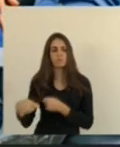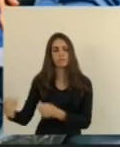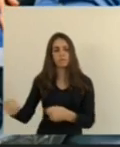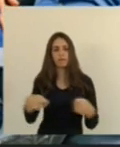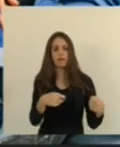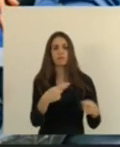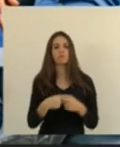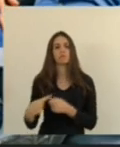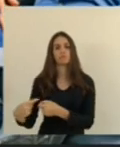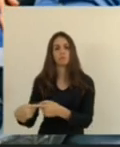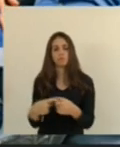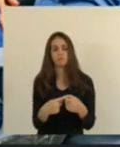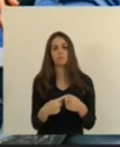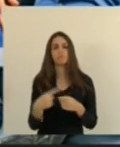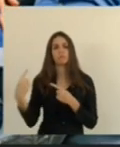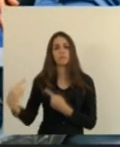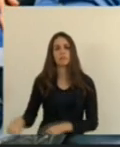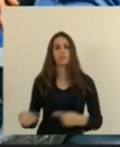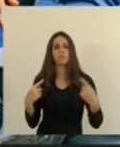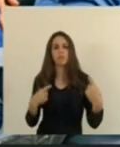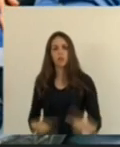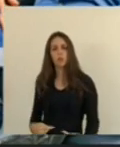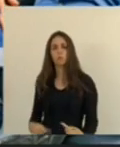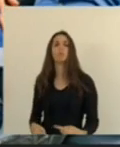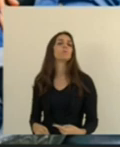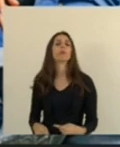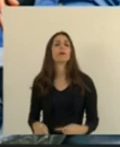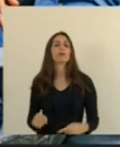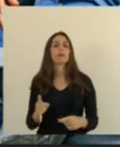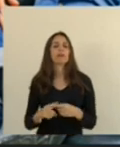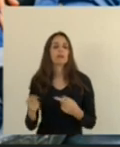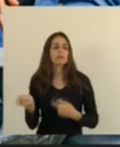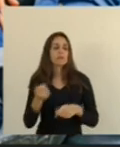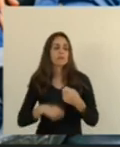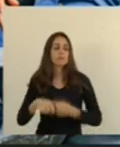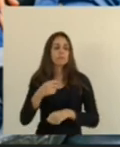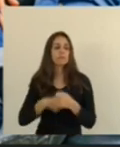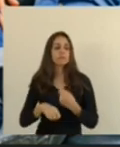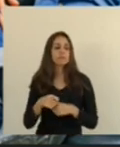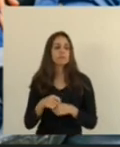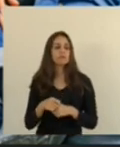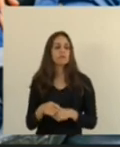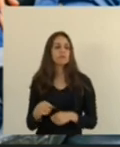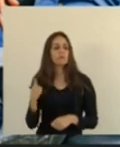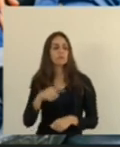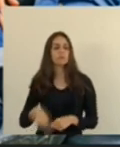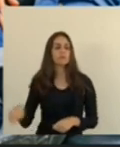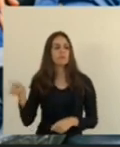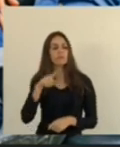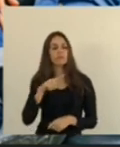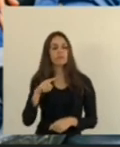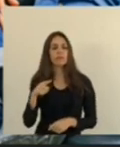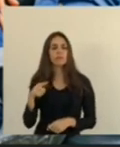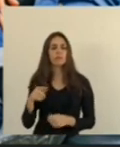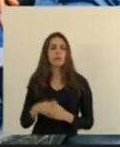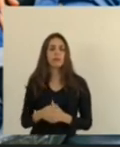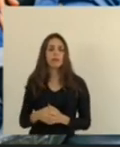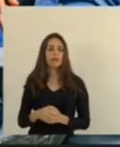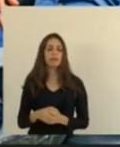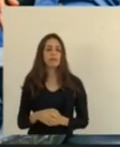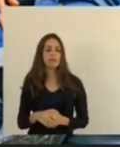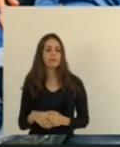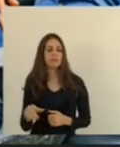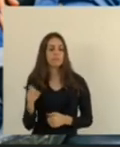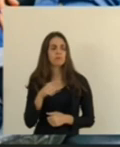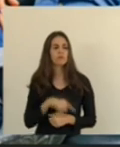município e os desafios que a sua administração tem vivenciado ultimamente com a